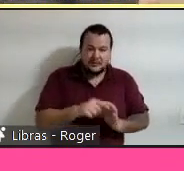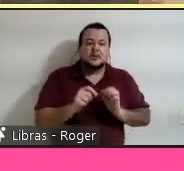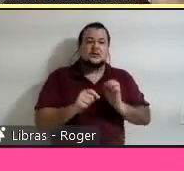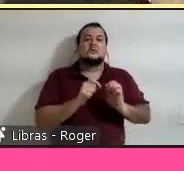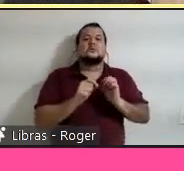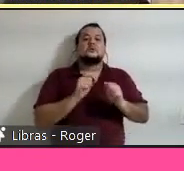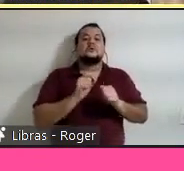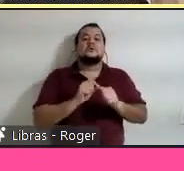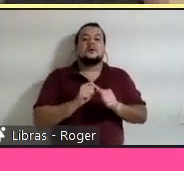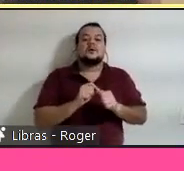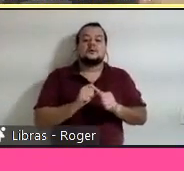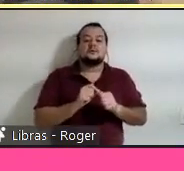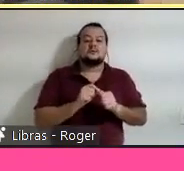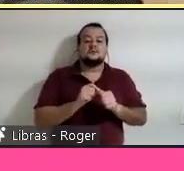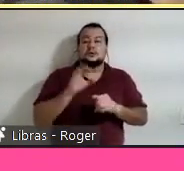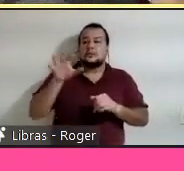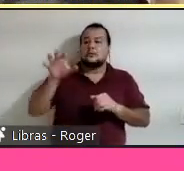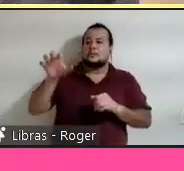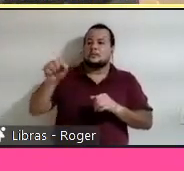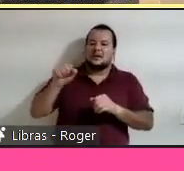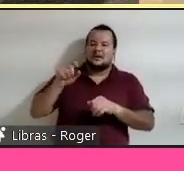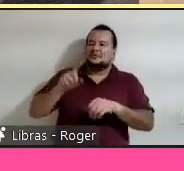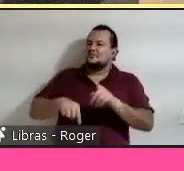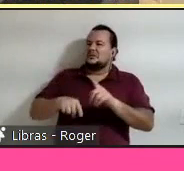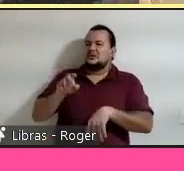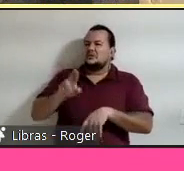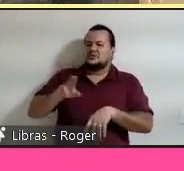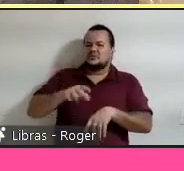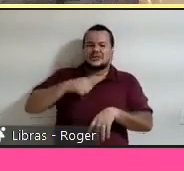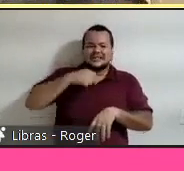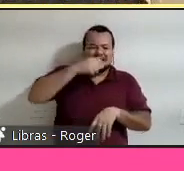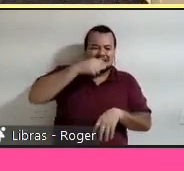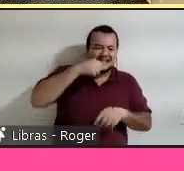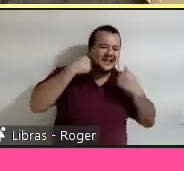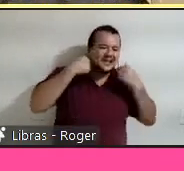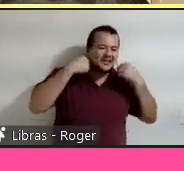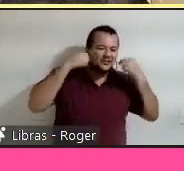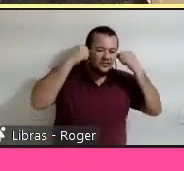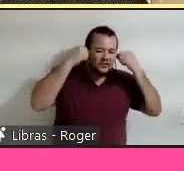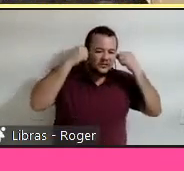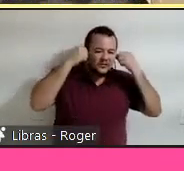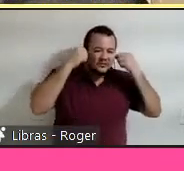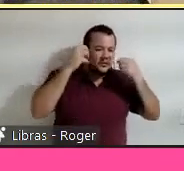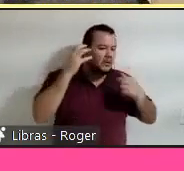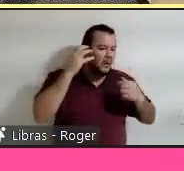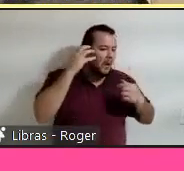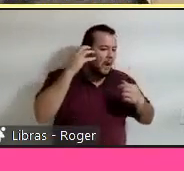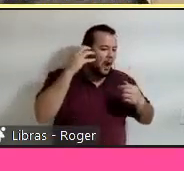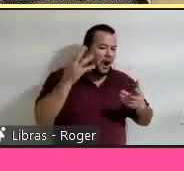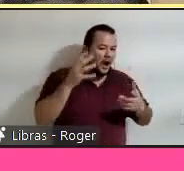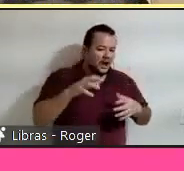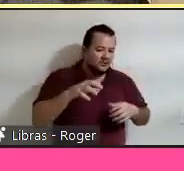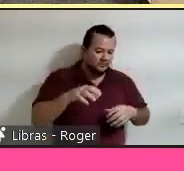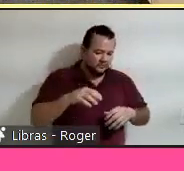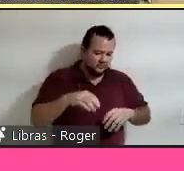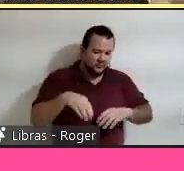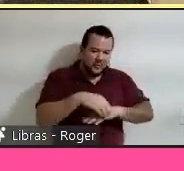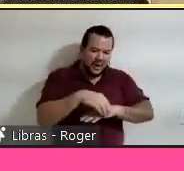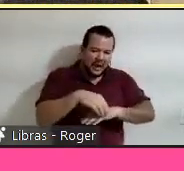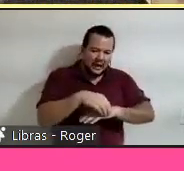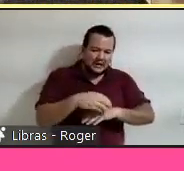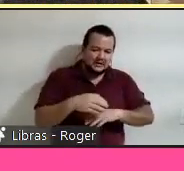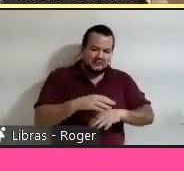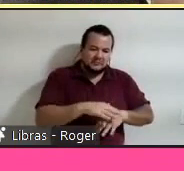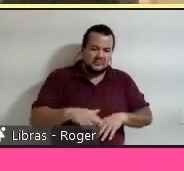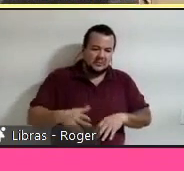pegava produtos de uso cotidiano, uma escova de dentro, um fone de ouvido, um radinho, um carrinho de criança e levava-se um